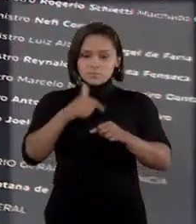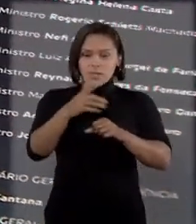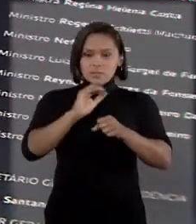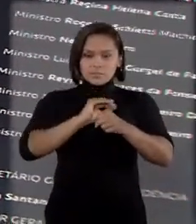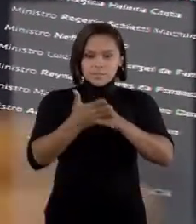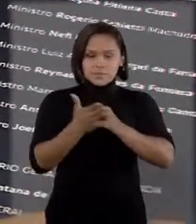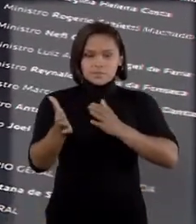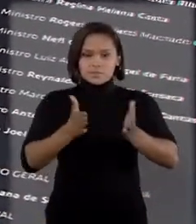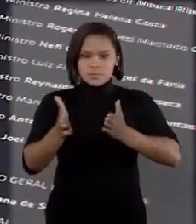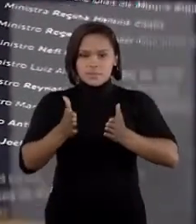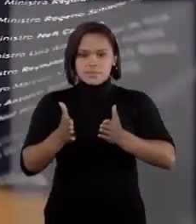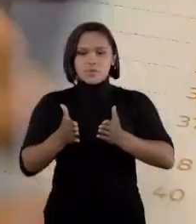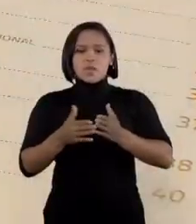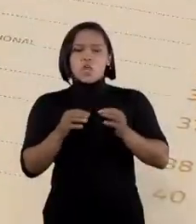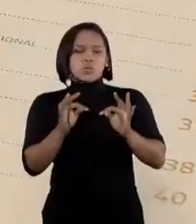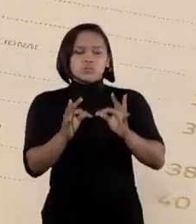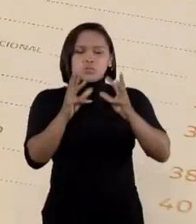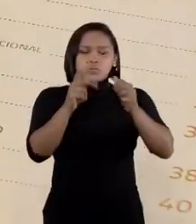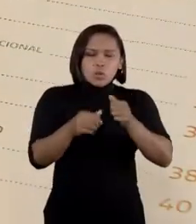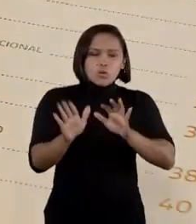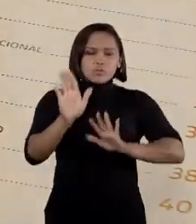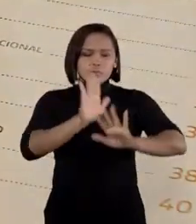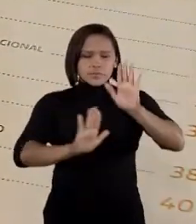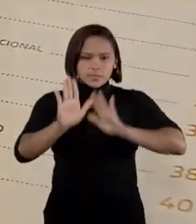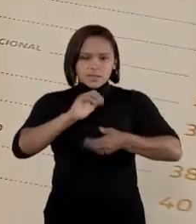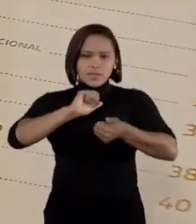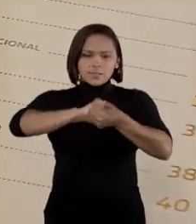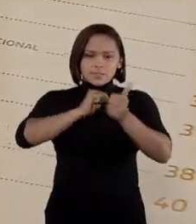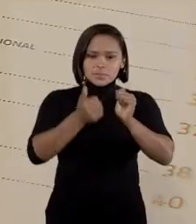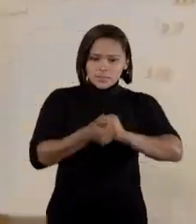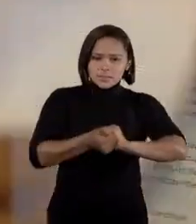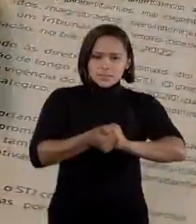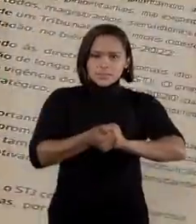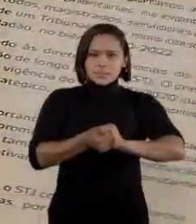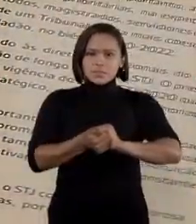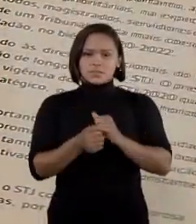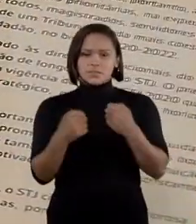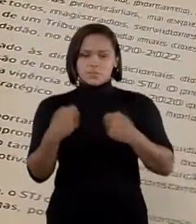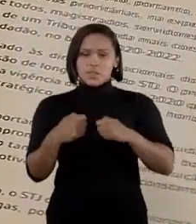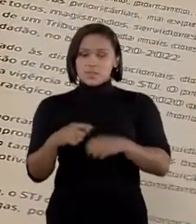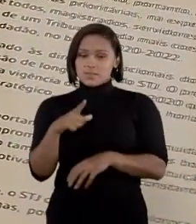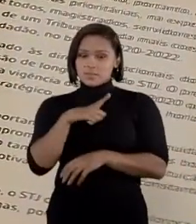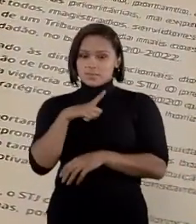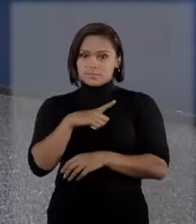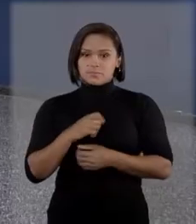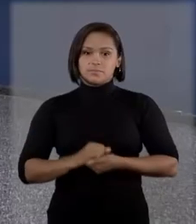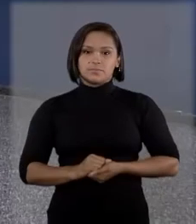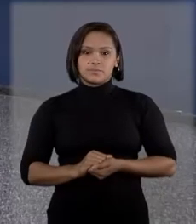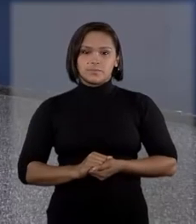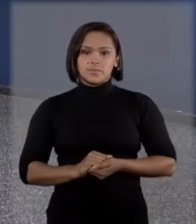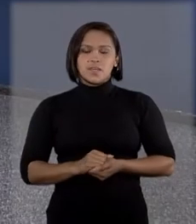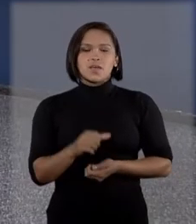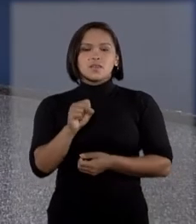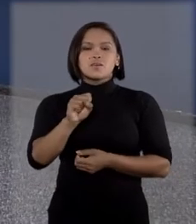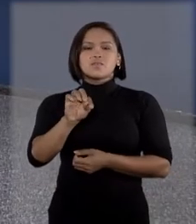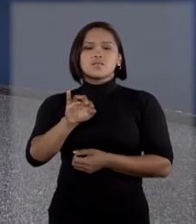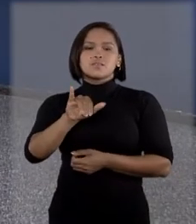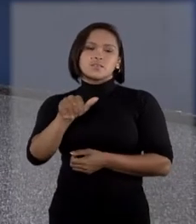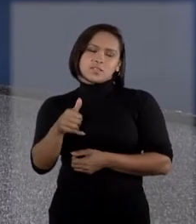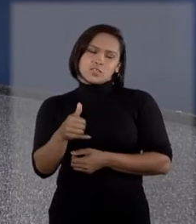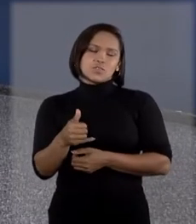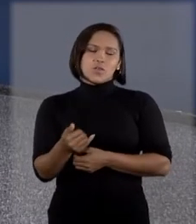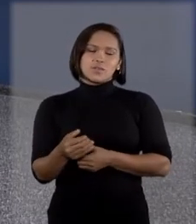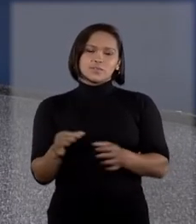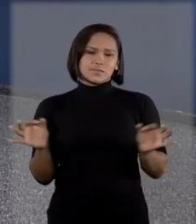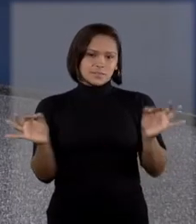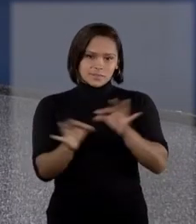com todos os cuidados e adaptações necessárias para garantir a eficácia da aplicação das estratégias. E o STJ Notícias